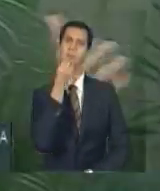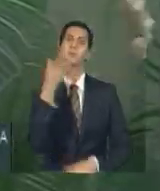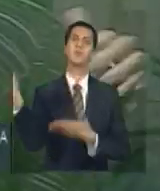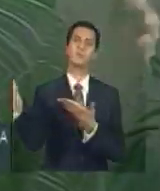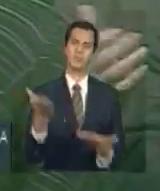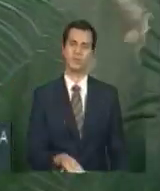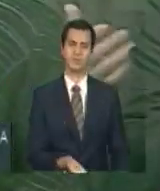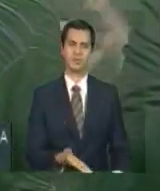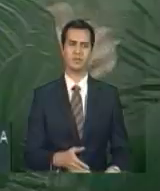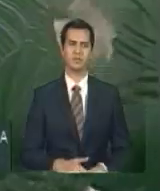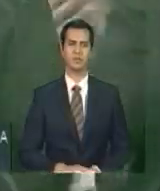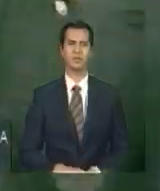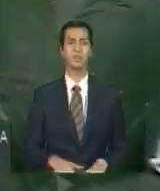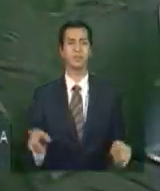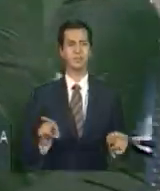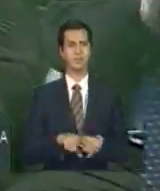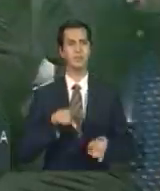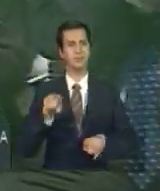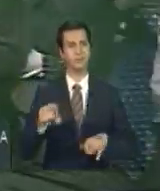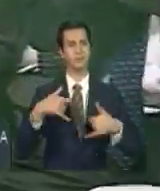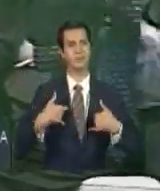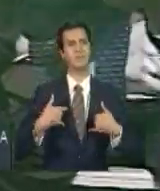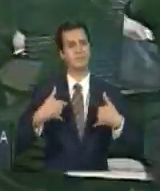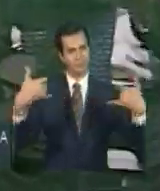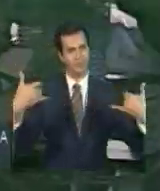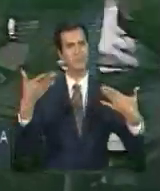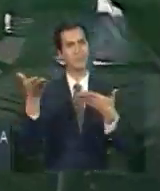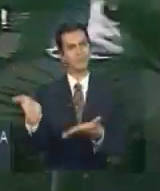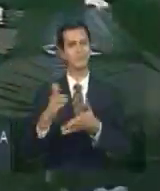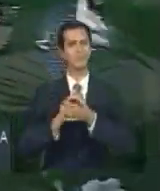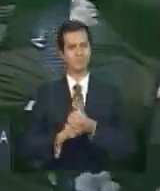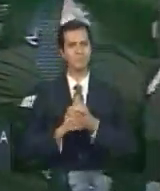frua plenamente o seu aniversário no nosso meio.